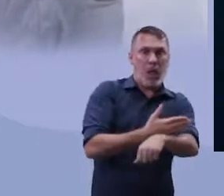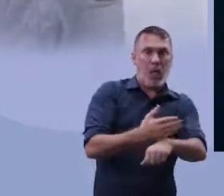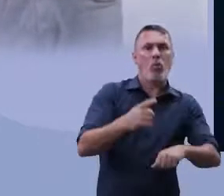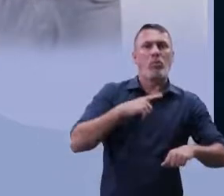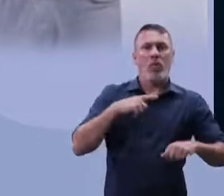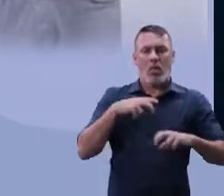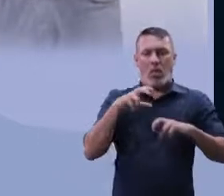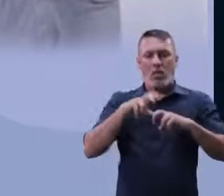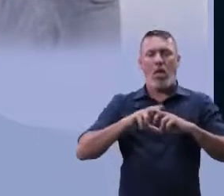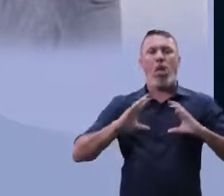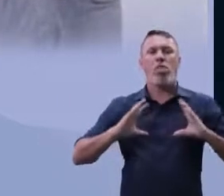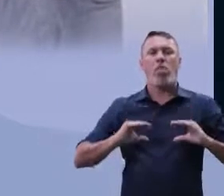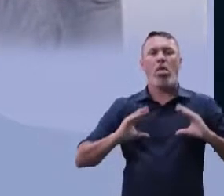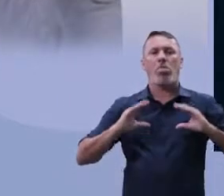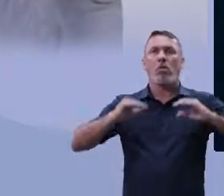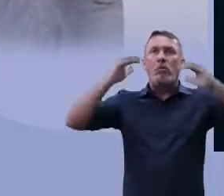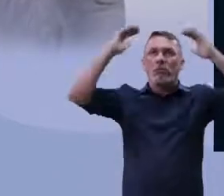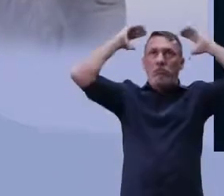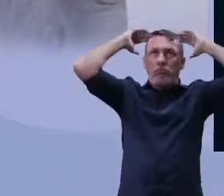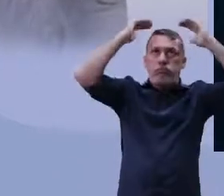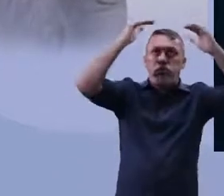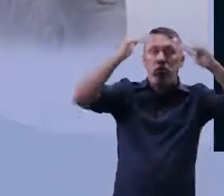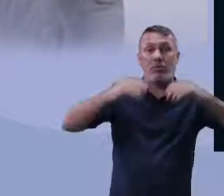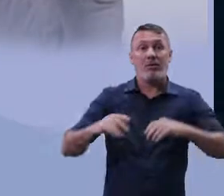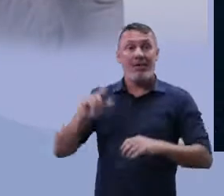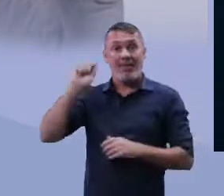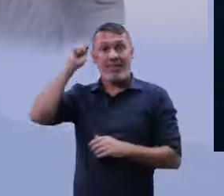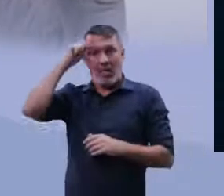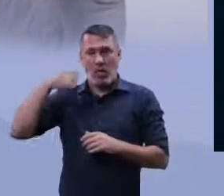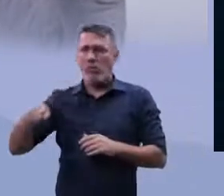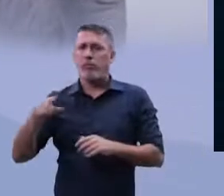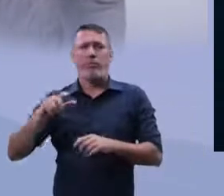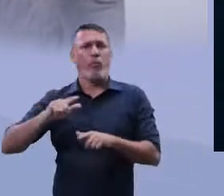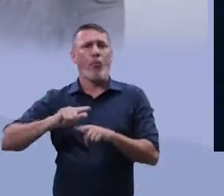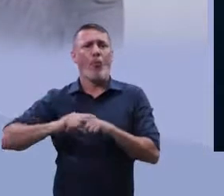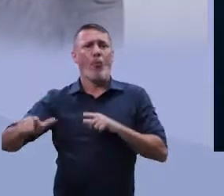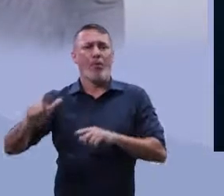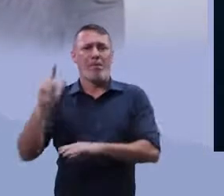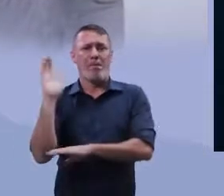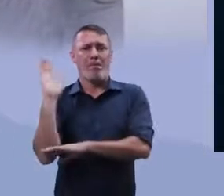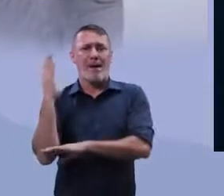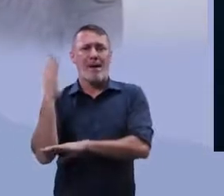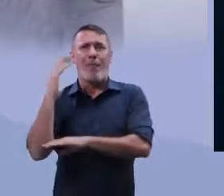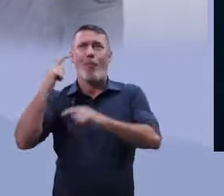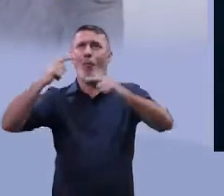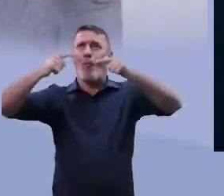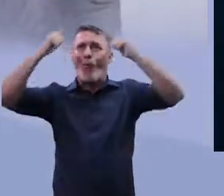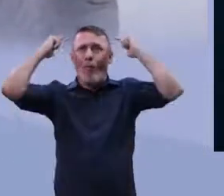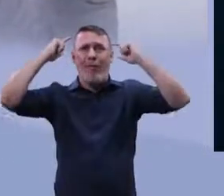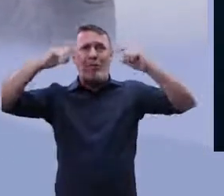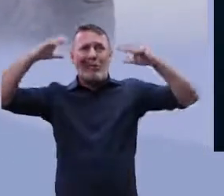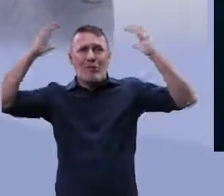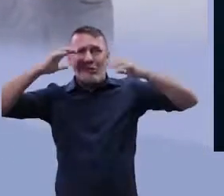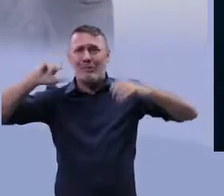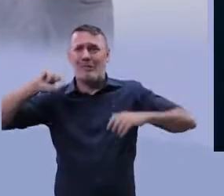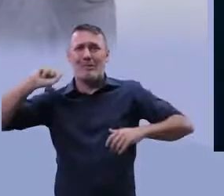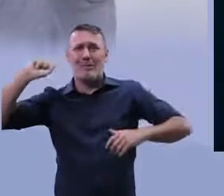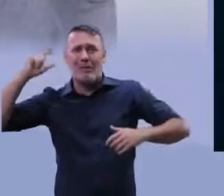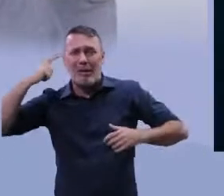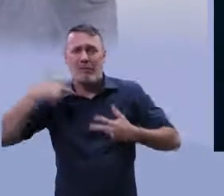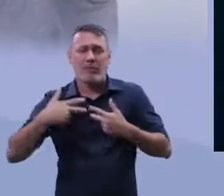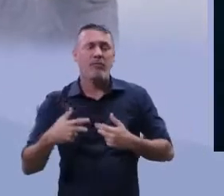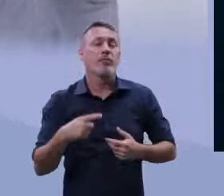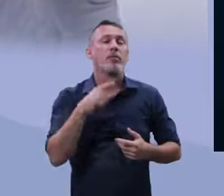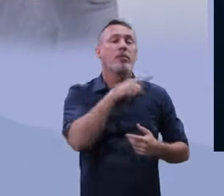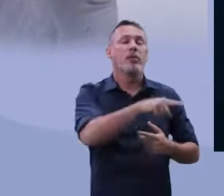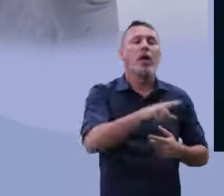o sol, para a chuva. A parte dos negros, não, cadeira de madeira, sem cobertura, expostos ao tempo. O bebedouro, com